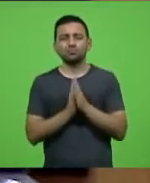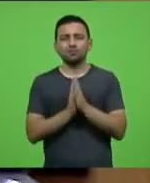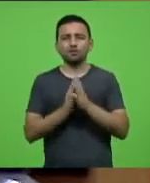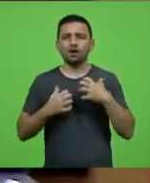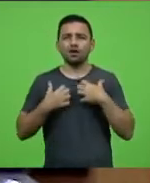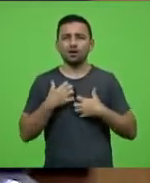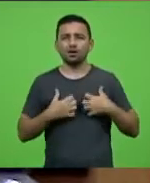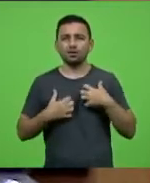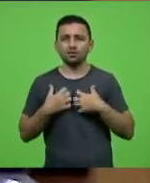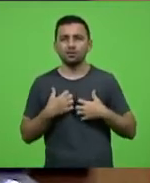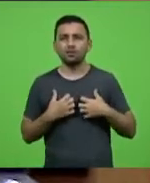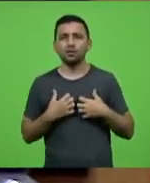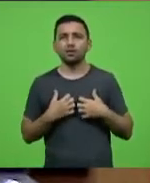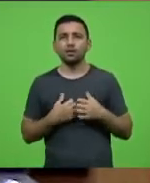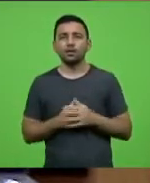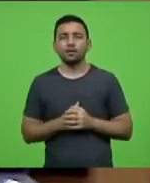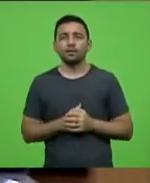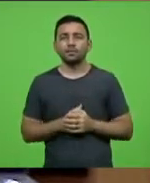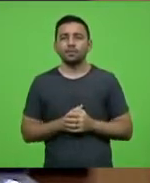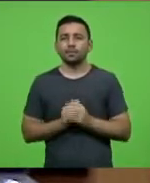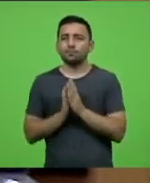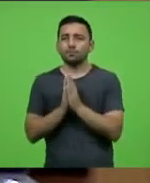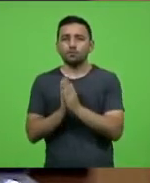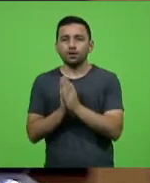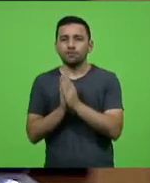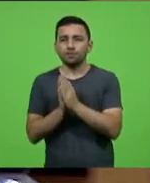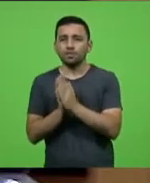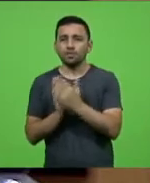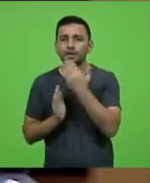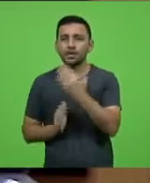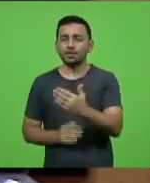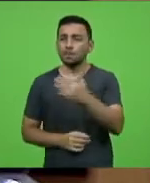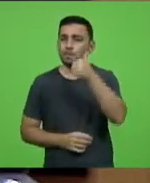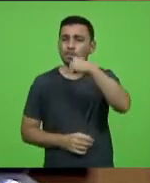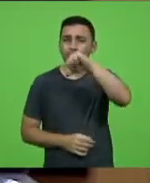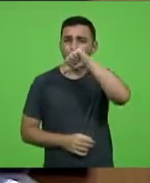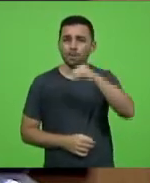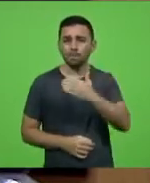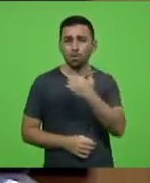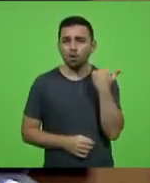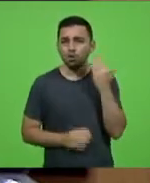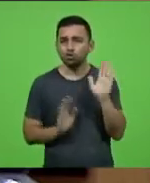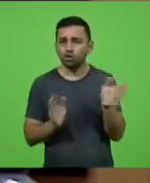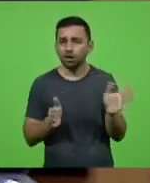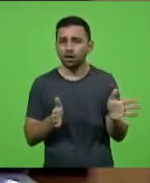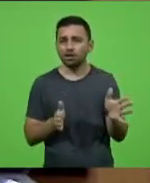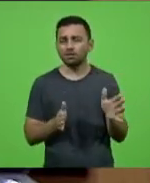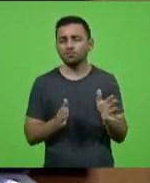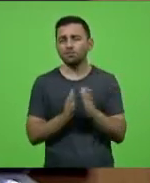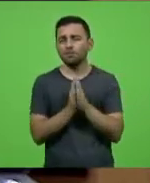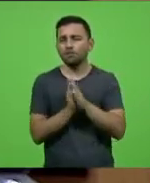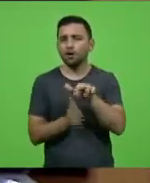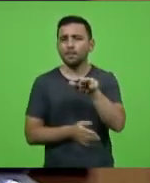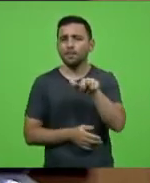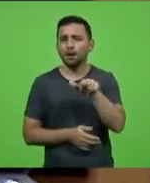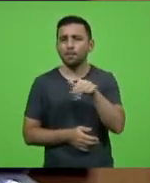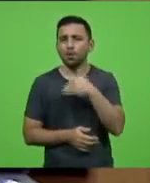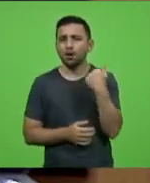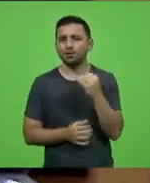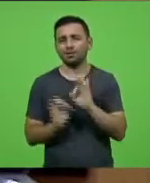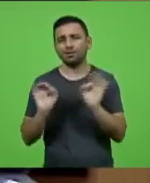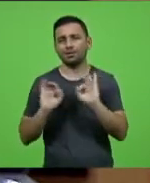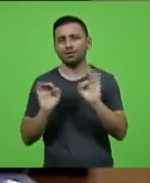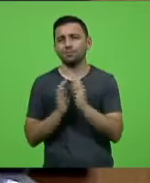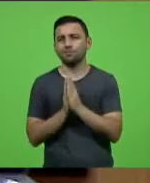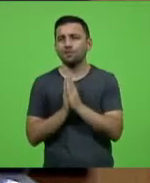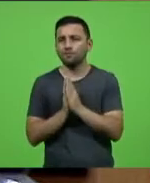chamam pelo tempo de polícia, pelo amor de Deus, nossa mãe já morreu, não deixe a nossa irmã morrer. Então,